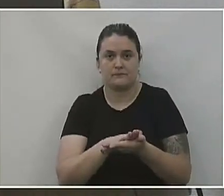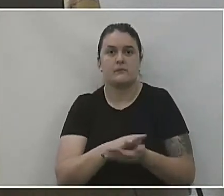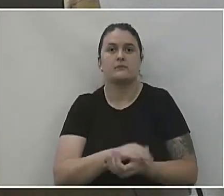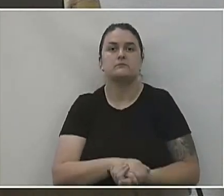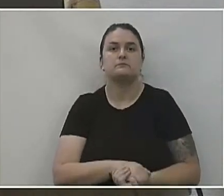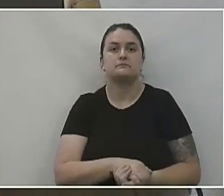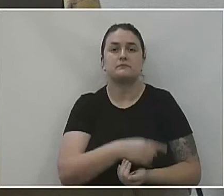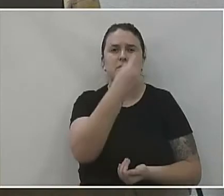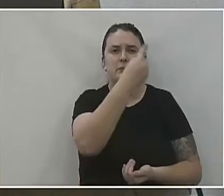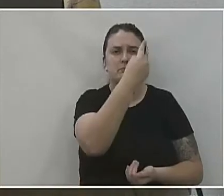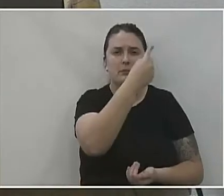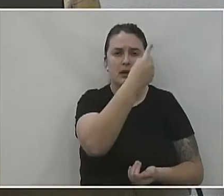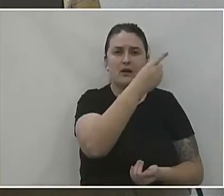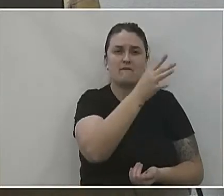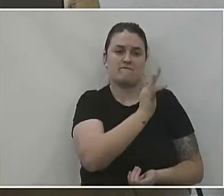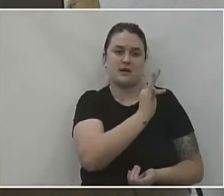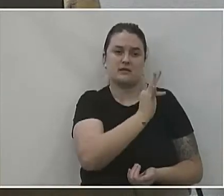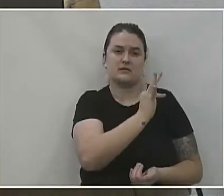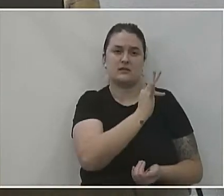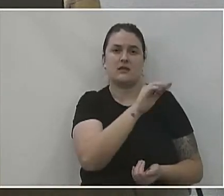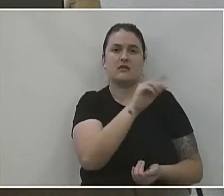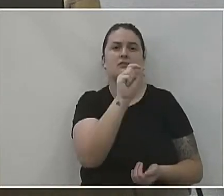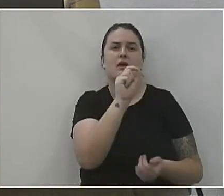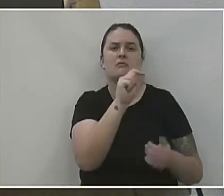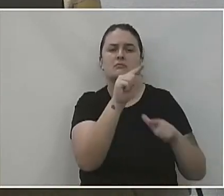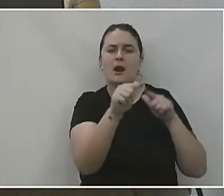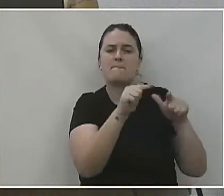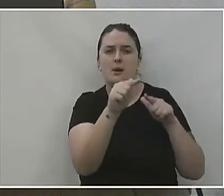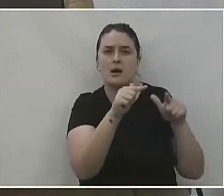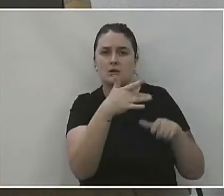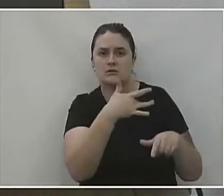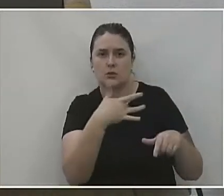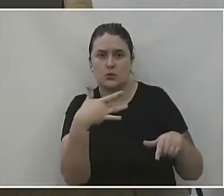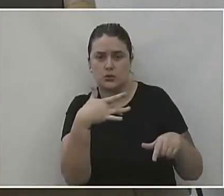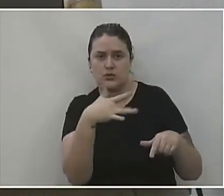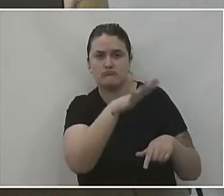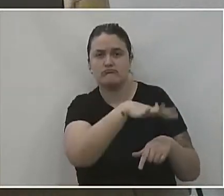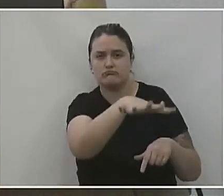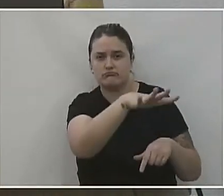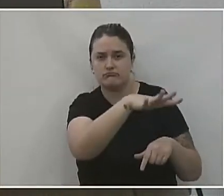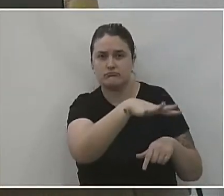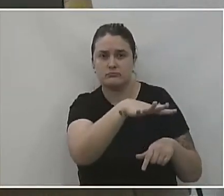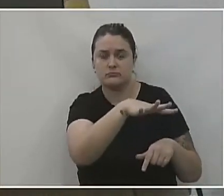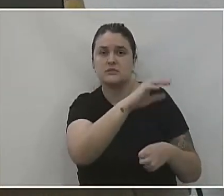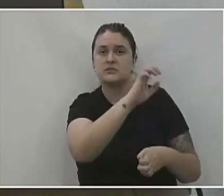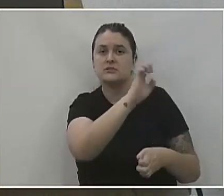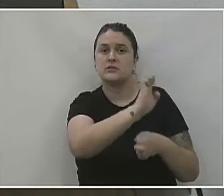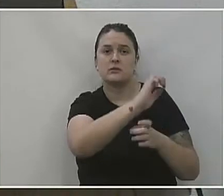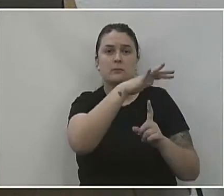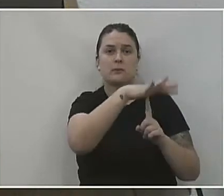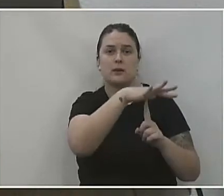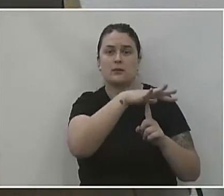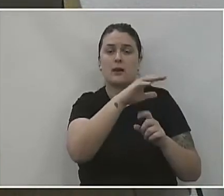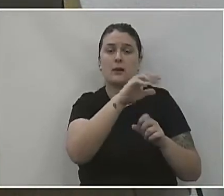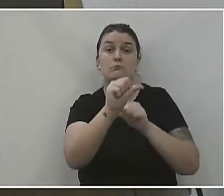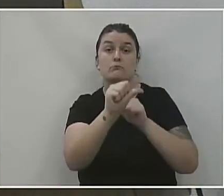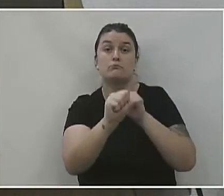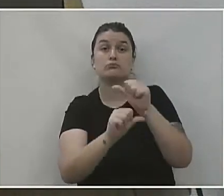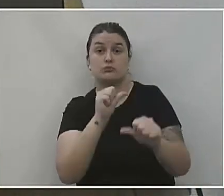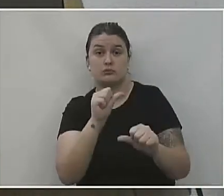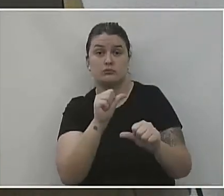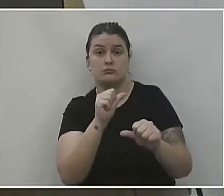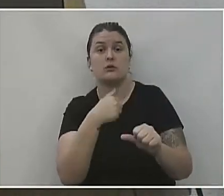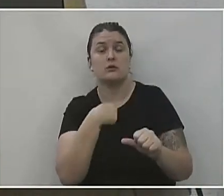a gente atingir primeiro todos os trabalhadores de saúde e, em certo momento, o Paraná resolveu mudar,